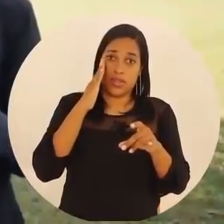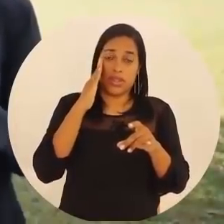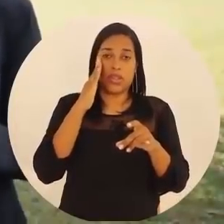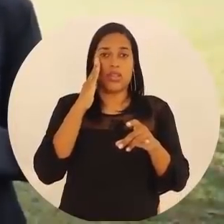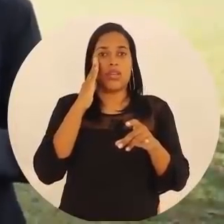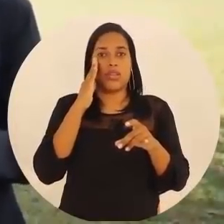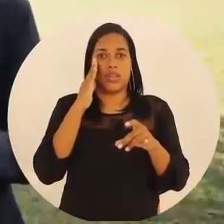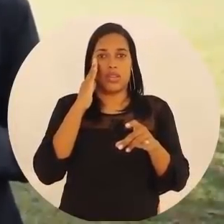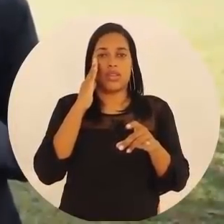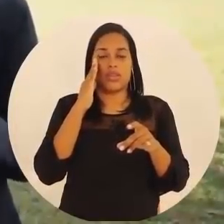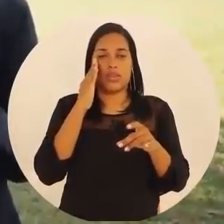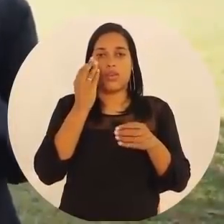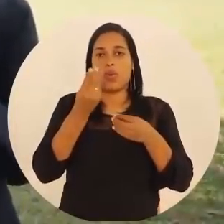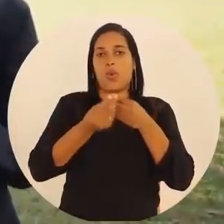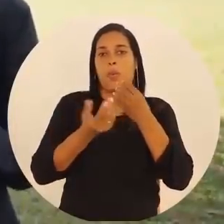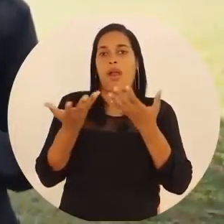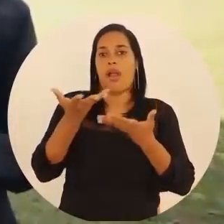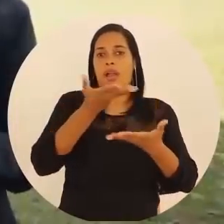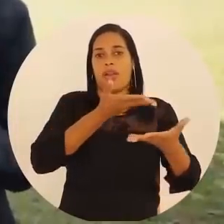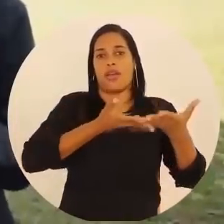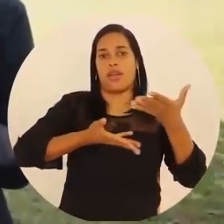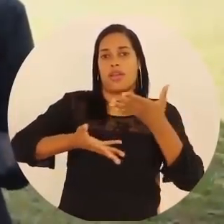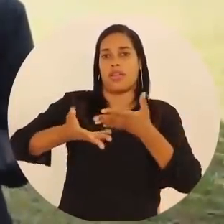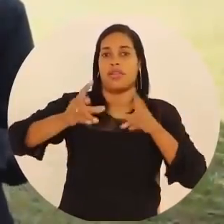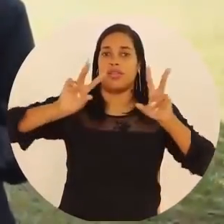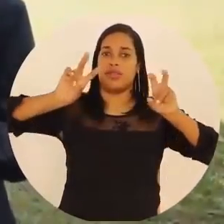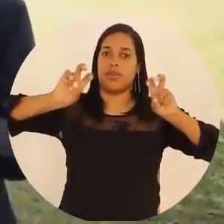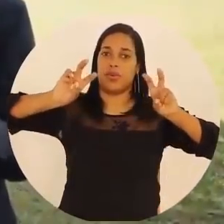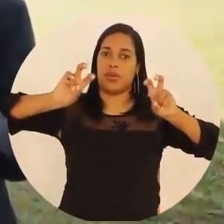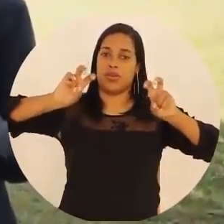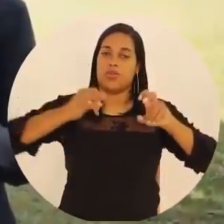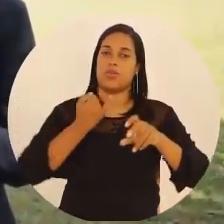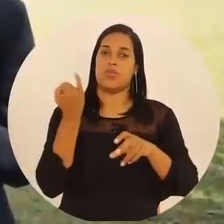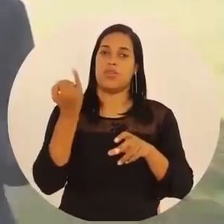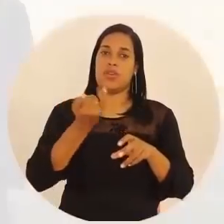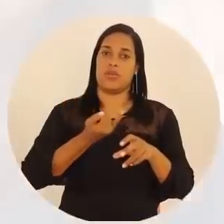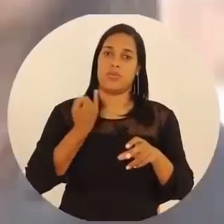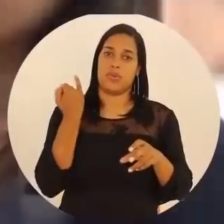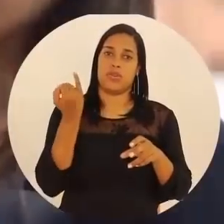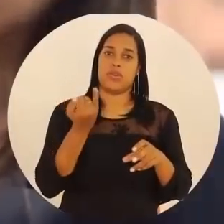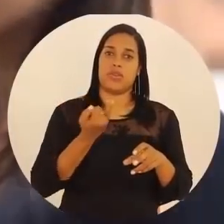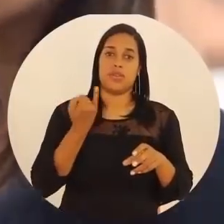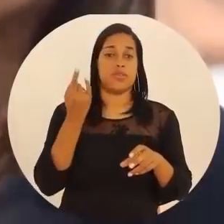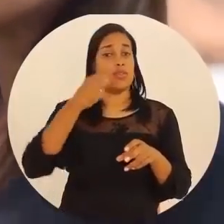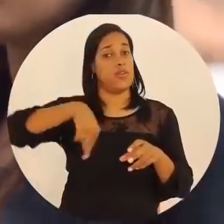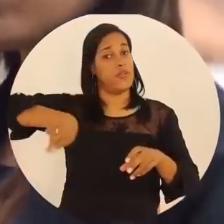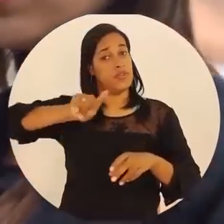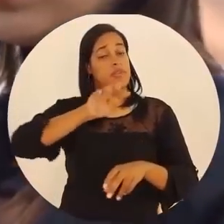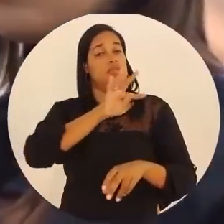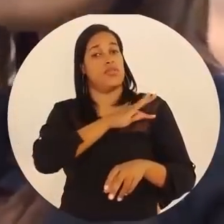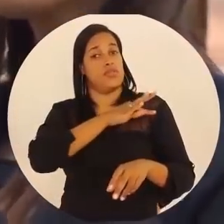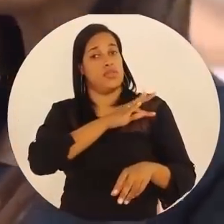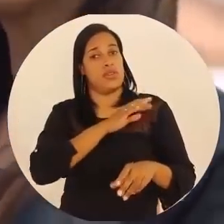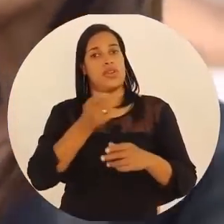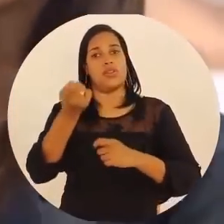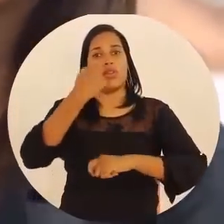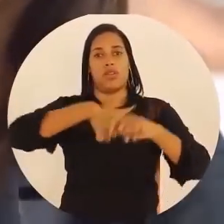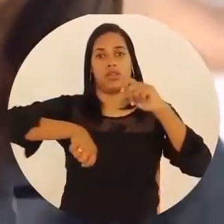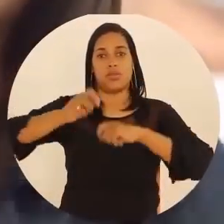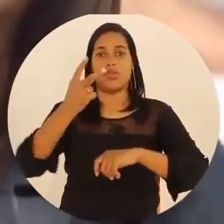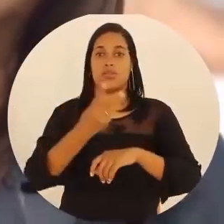de um especialista da área a inter-relação com o assunto e a importância de você, como técnicos em administração,